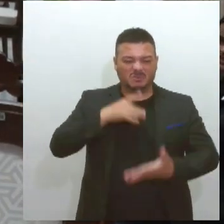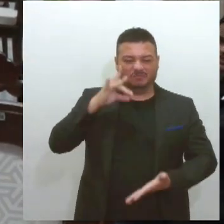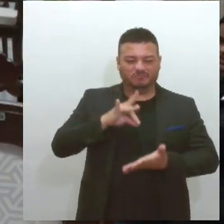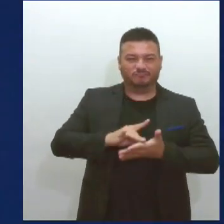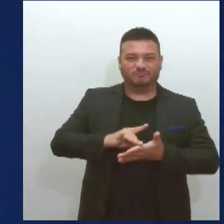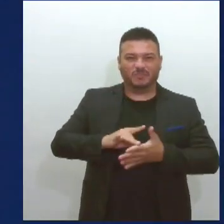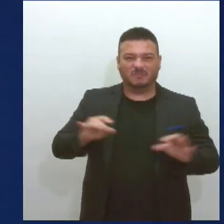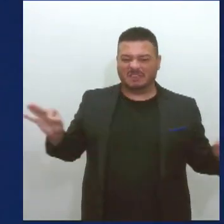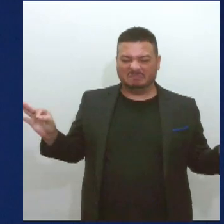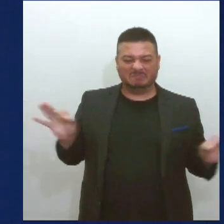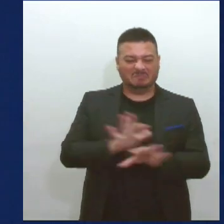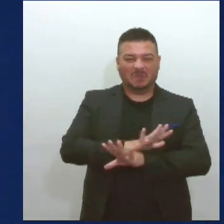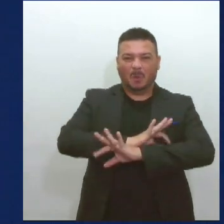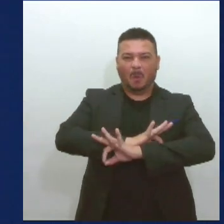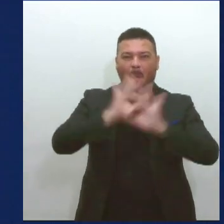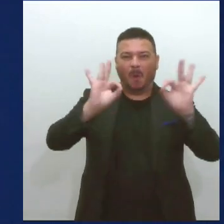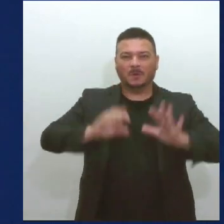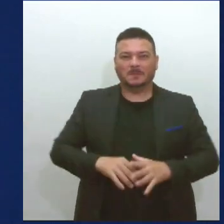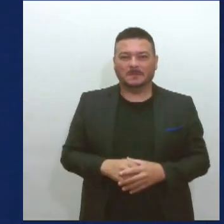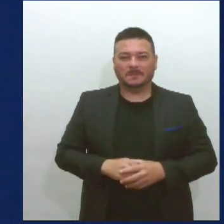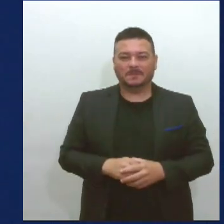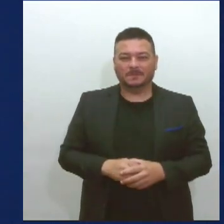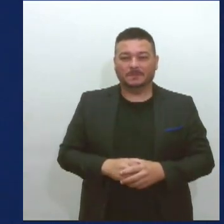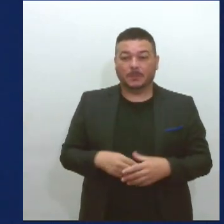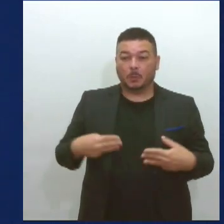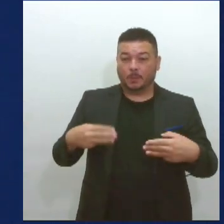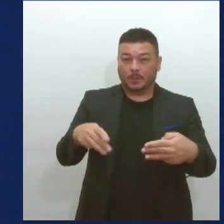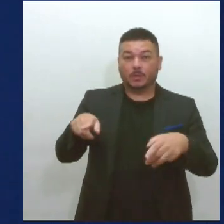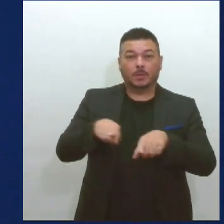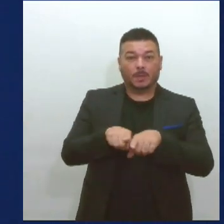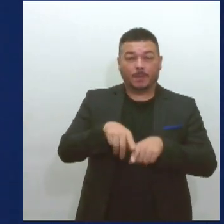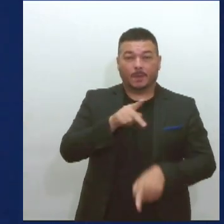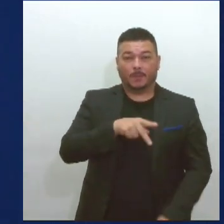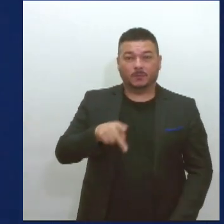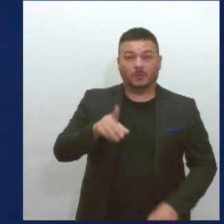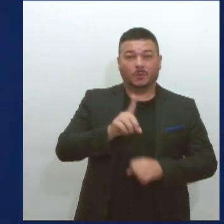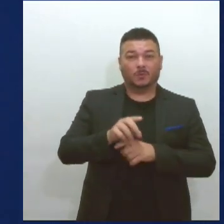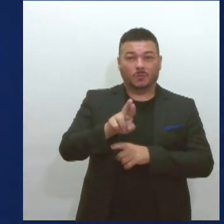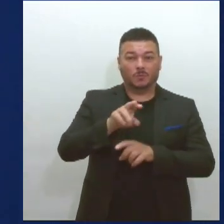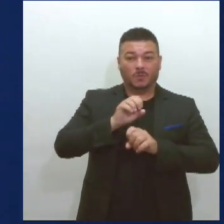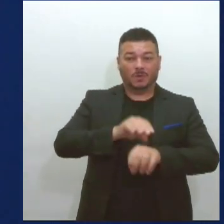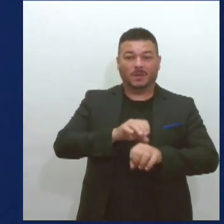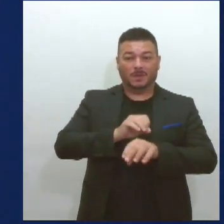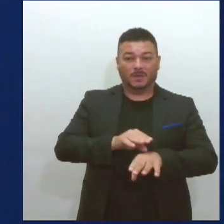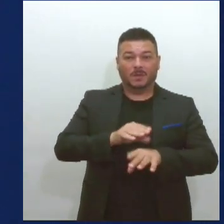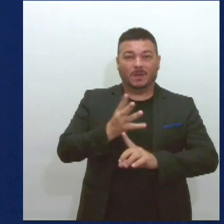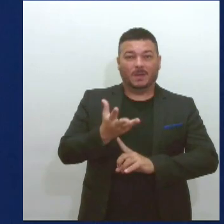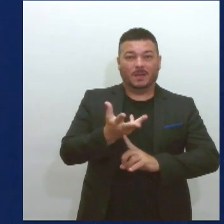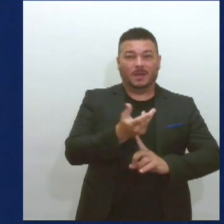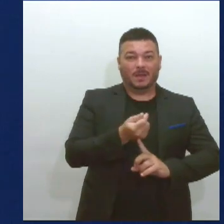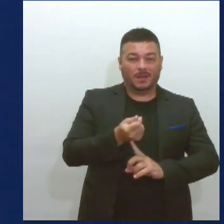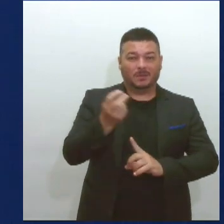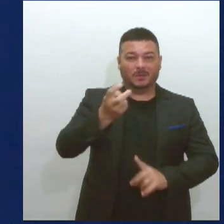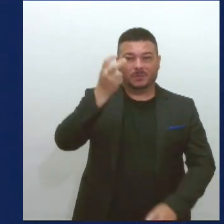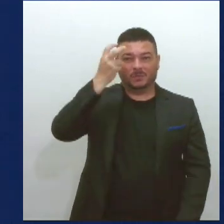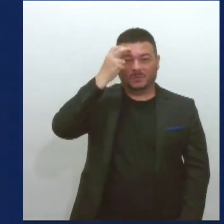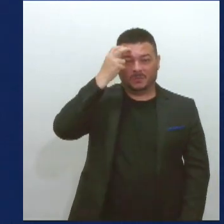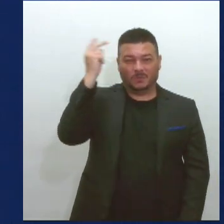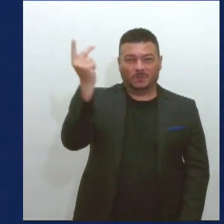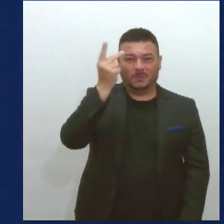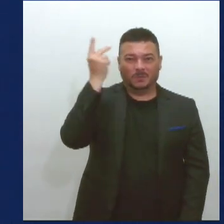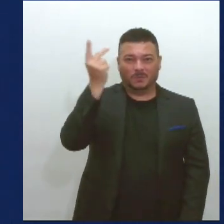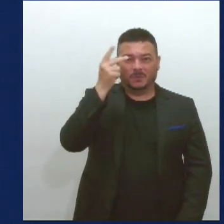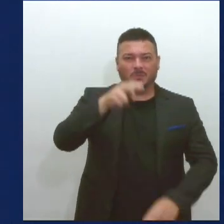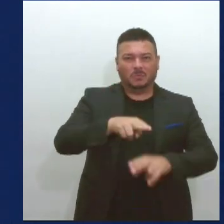com chave de ouro. O ministro Barroso também é professor, doutor em Educação, Arte e História da Cultura, e defende os pilares da